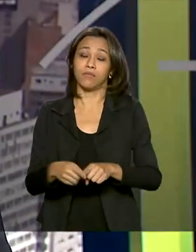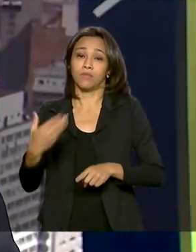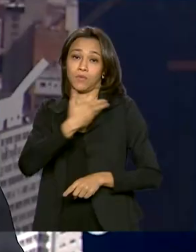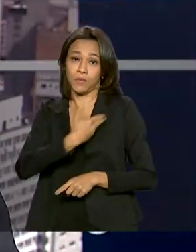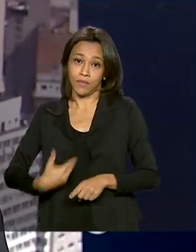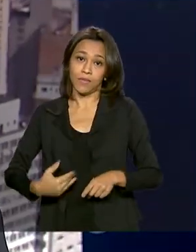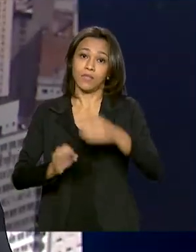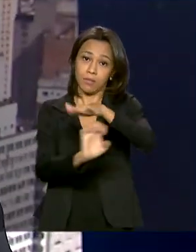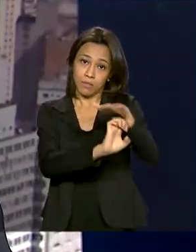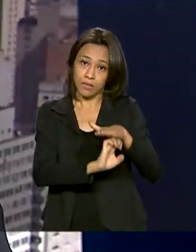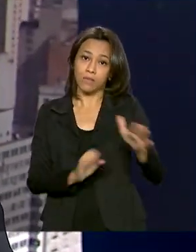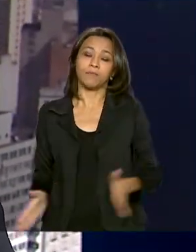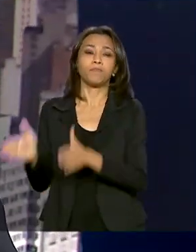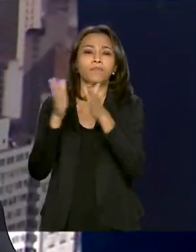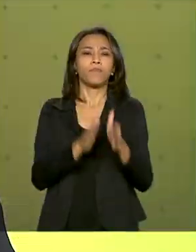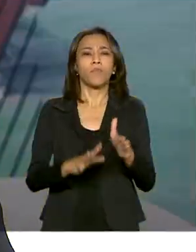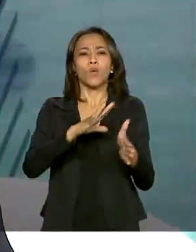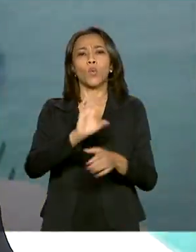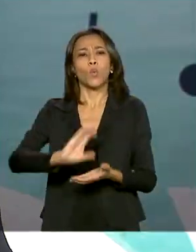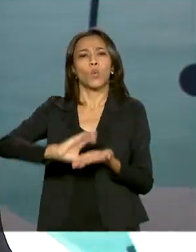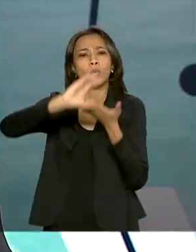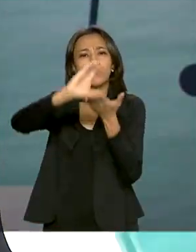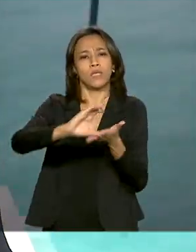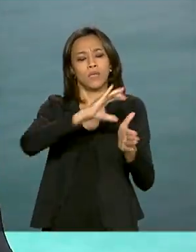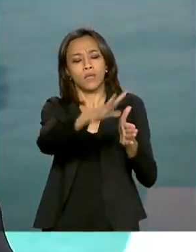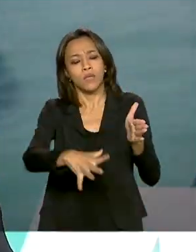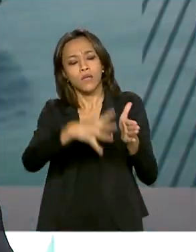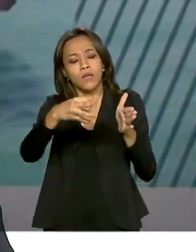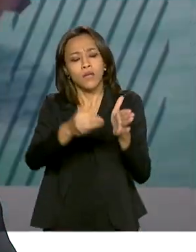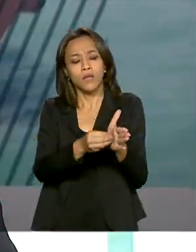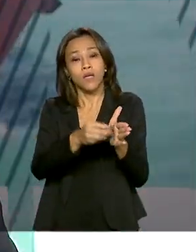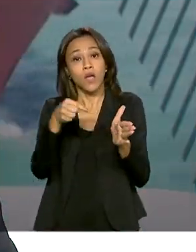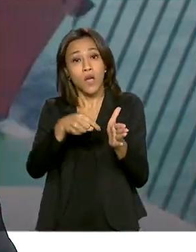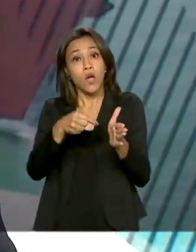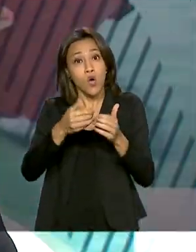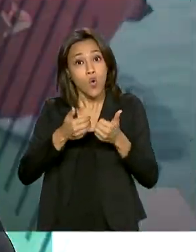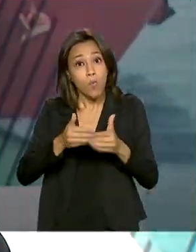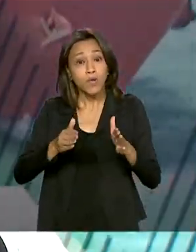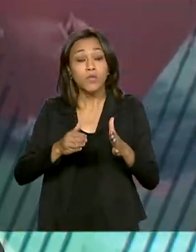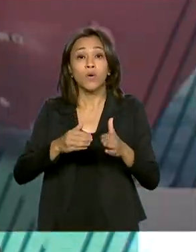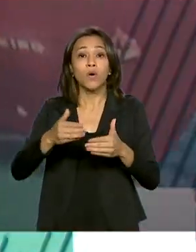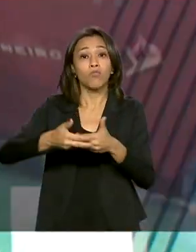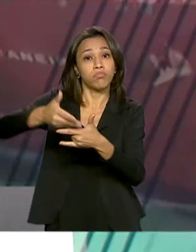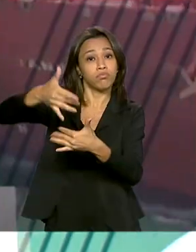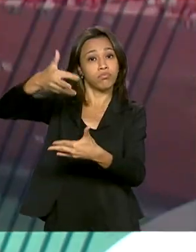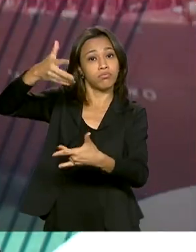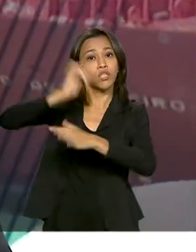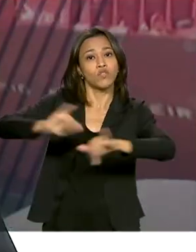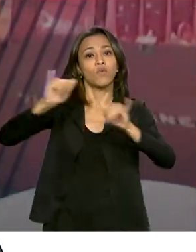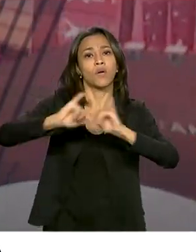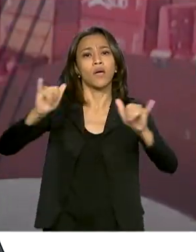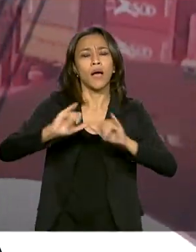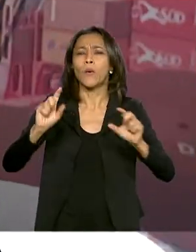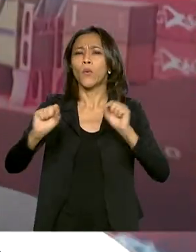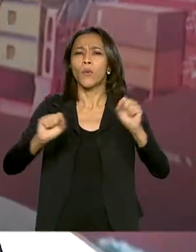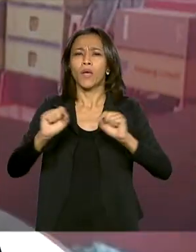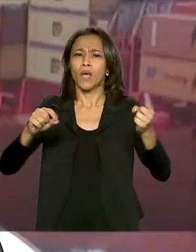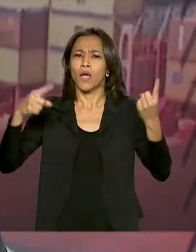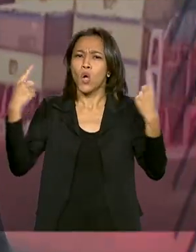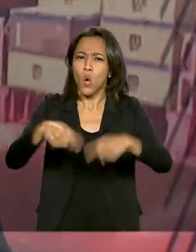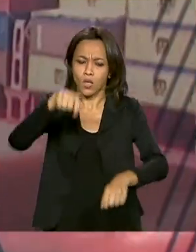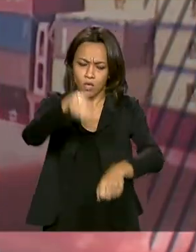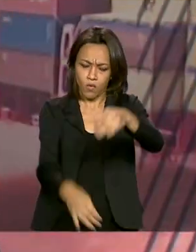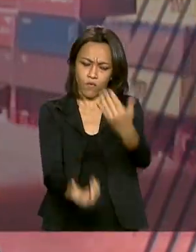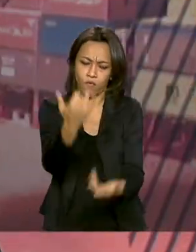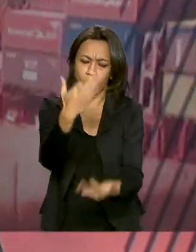Conselho Nacional da Amazônia Legal iniciou hoje nas redes sociais uma campanha de combate ao fogo. O vice-presidente Hamilton Mourão, que também